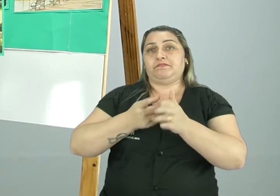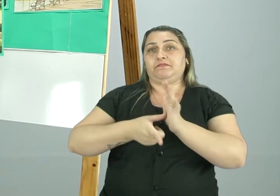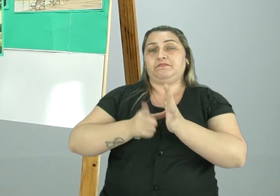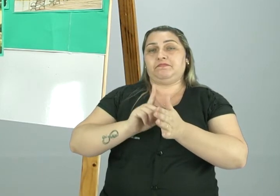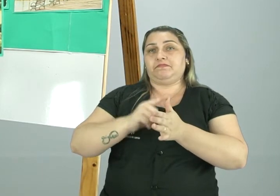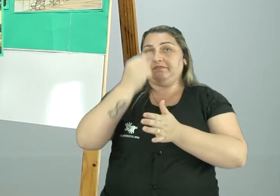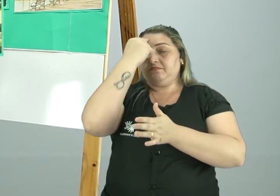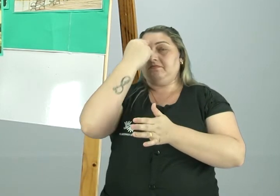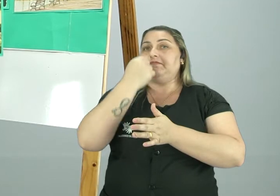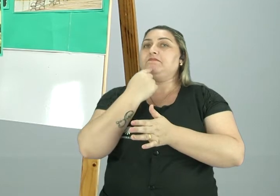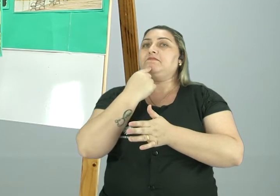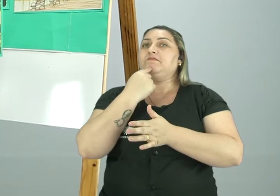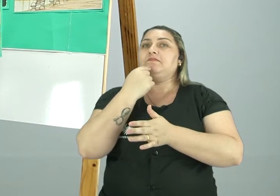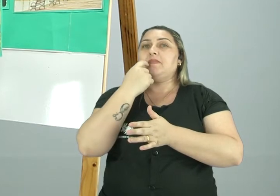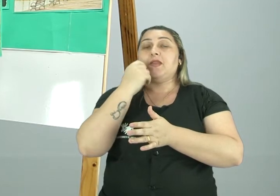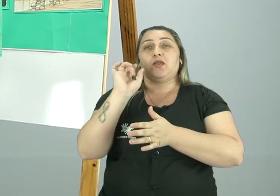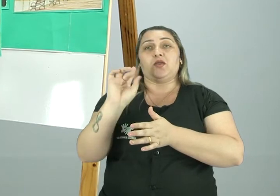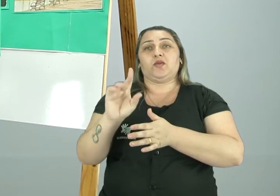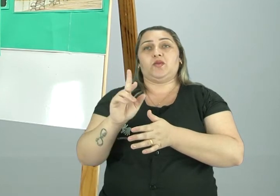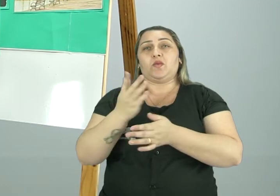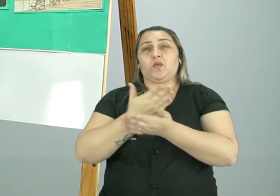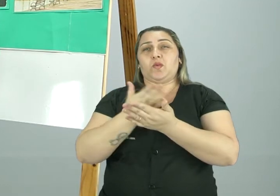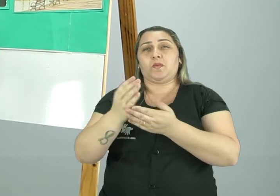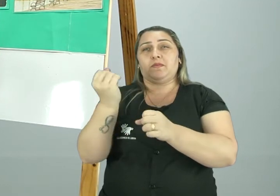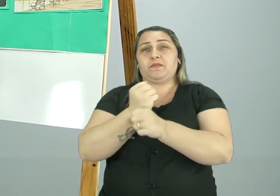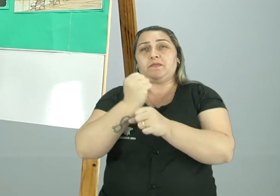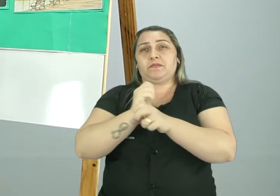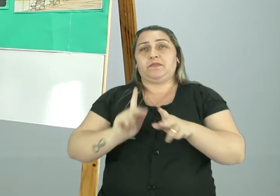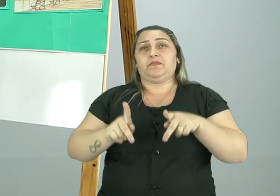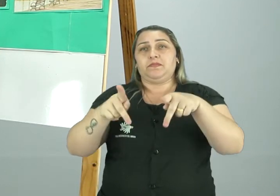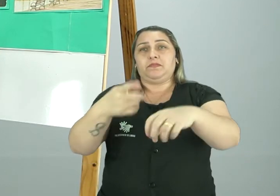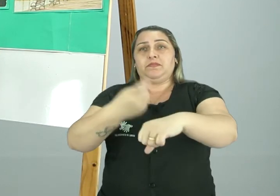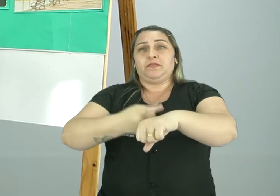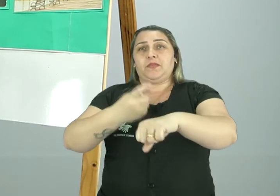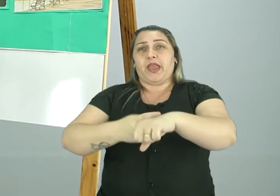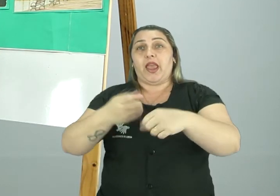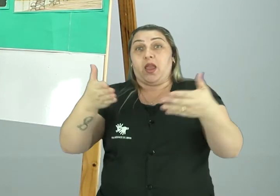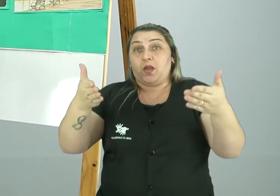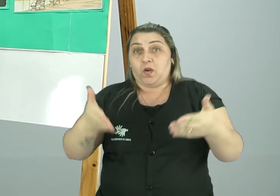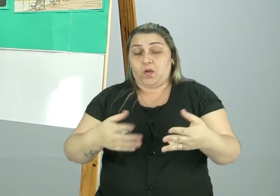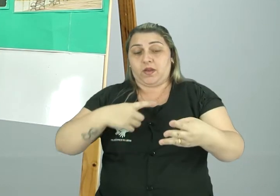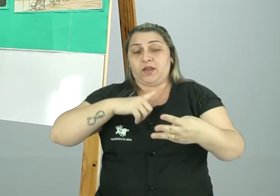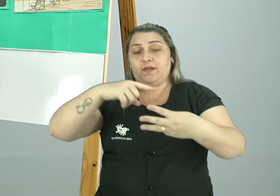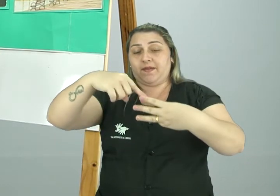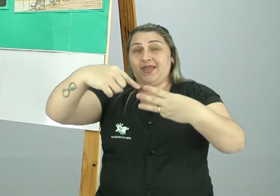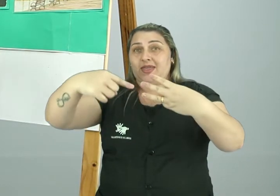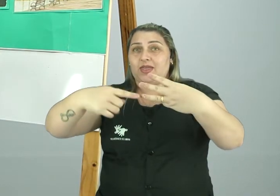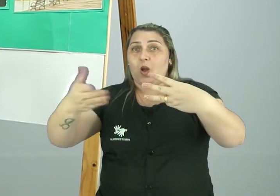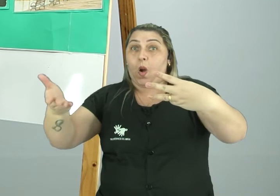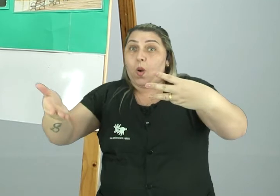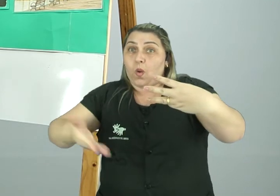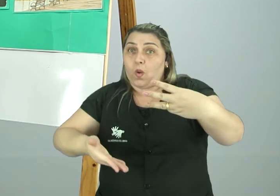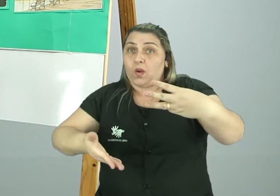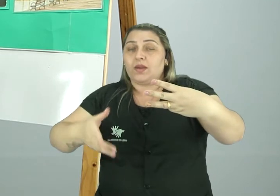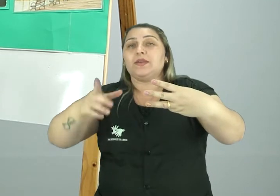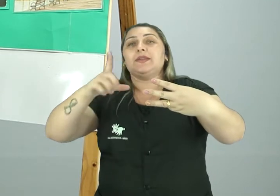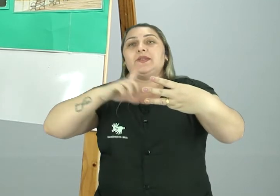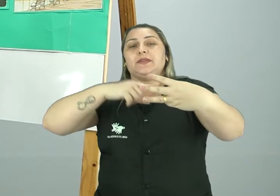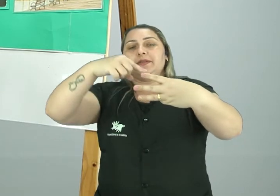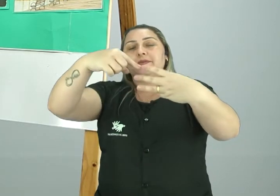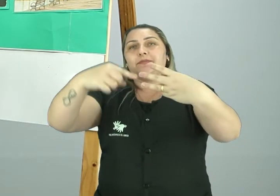da ponte metálica. E hoje, no mesmo local, nós podemos observar três